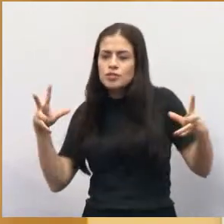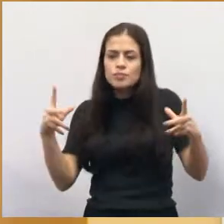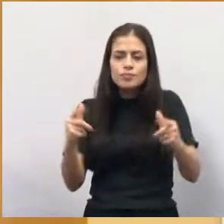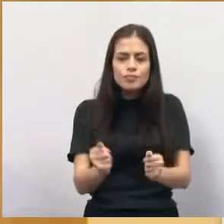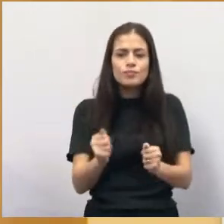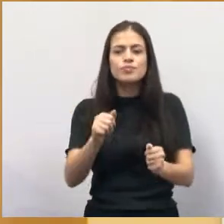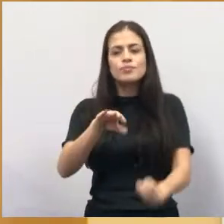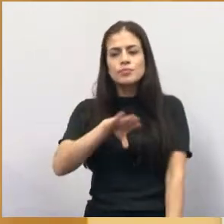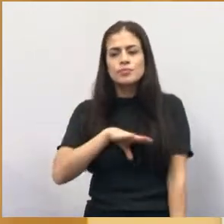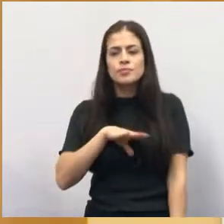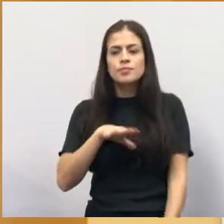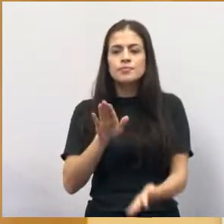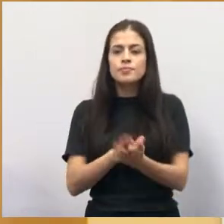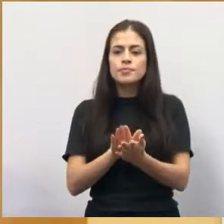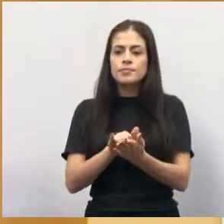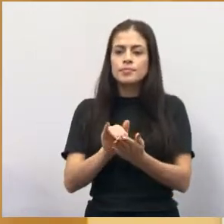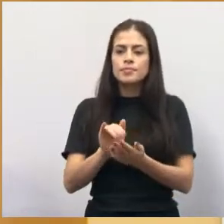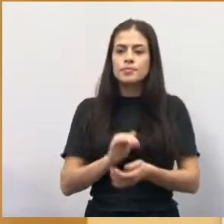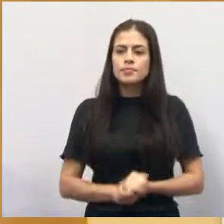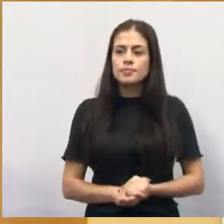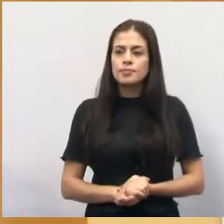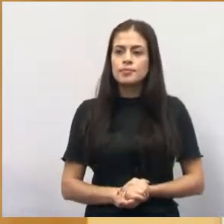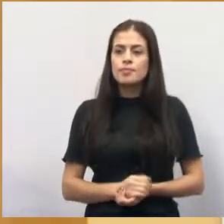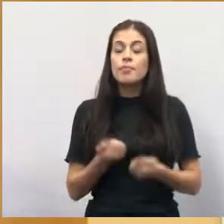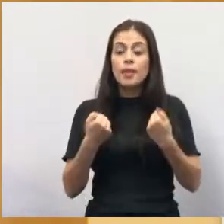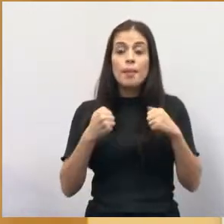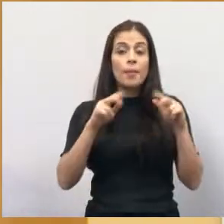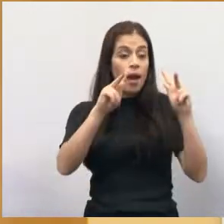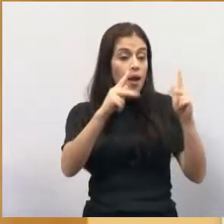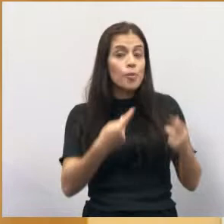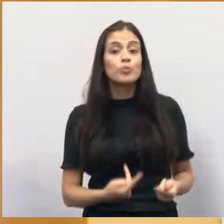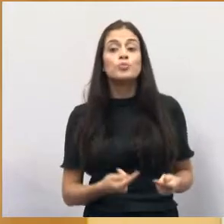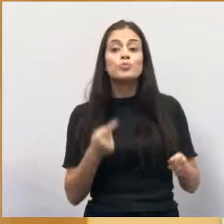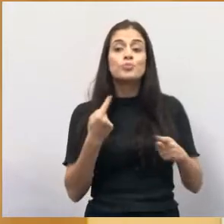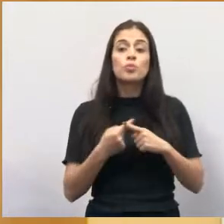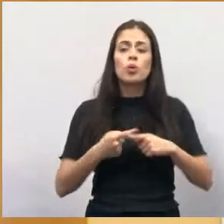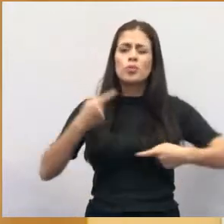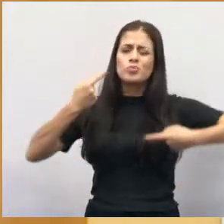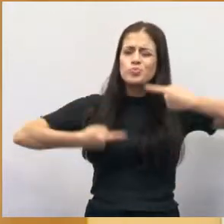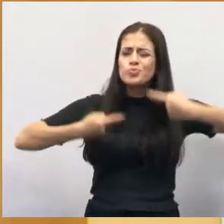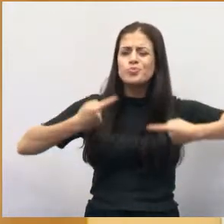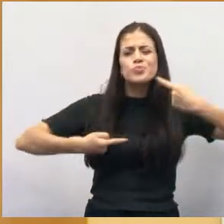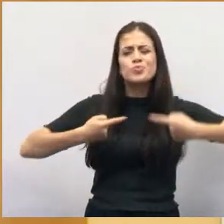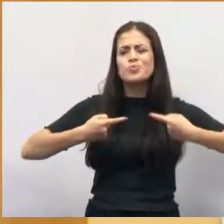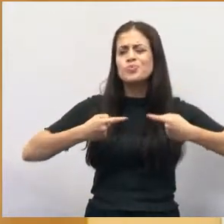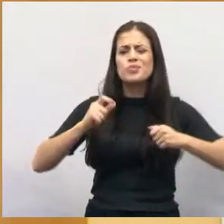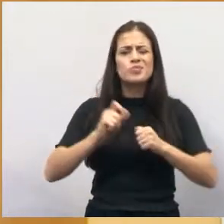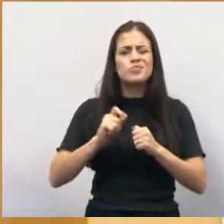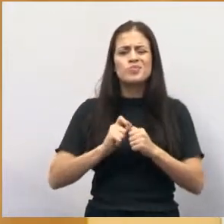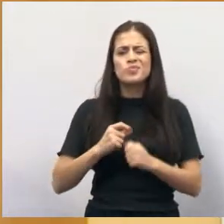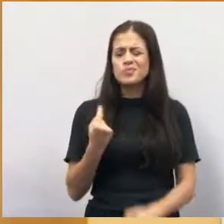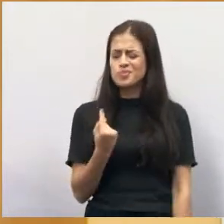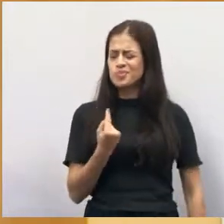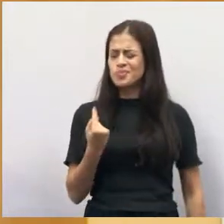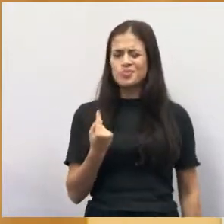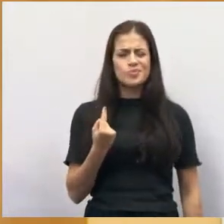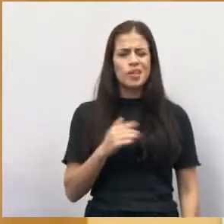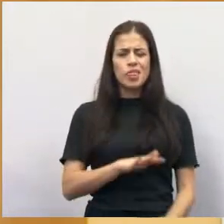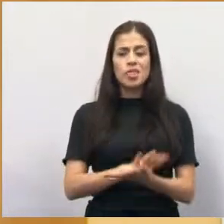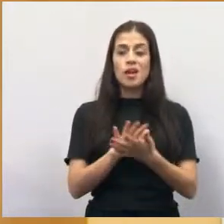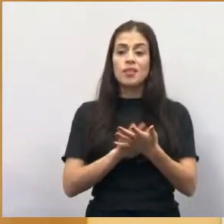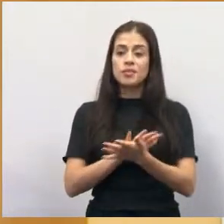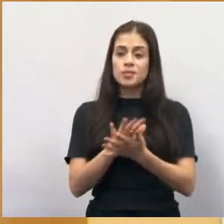aqui no município de Jacareí. É preciso reconhecer, porque na política não se faz nada sozinho, na